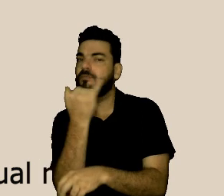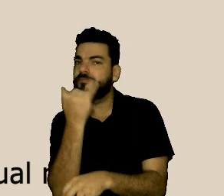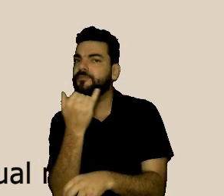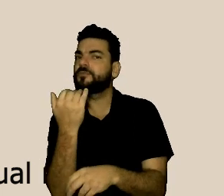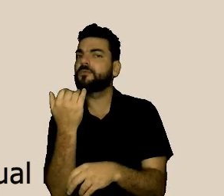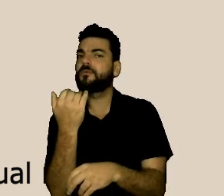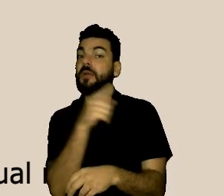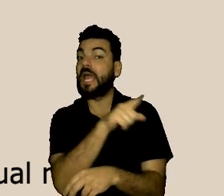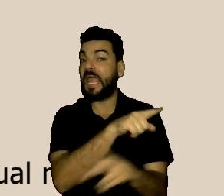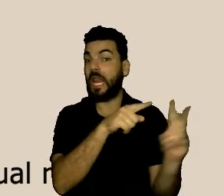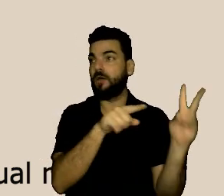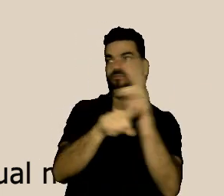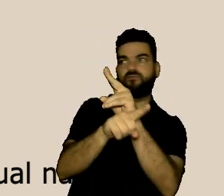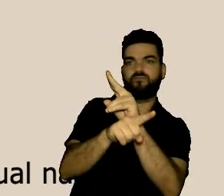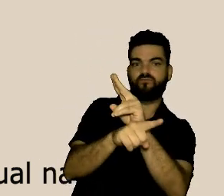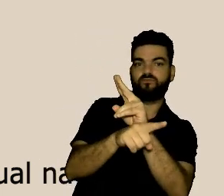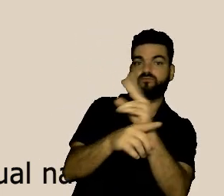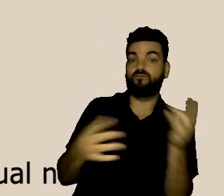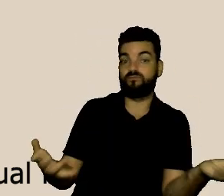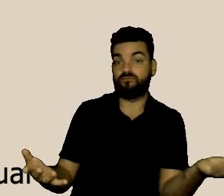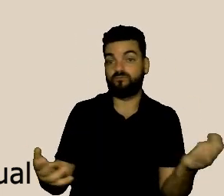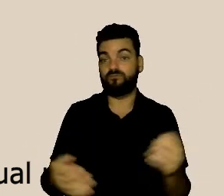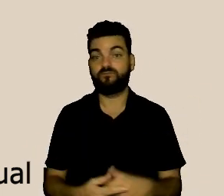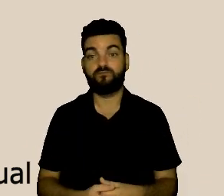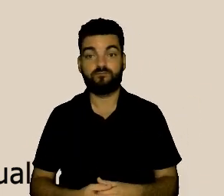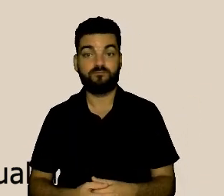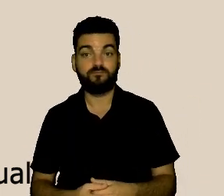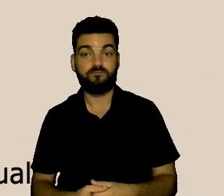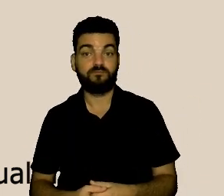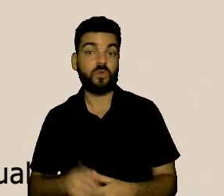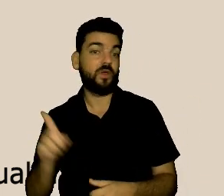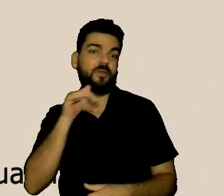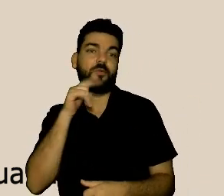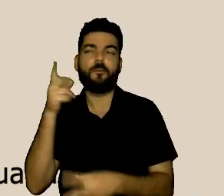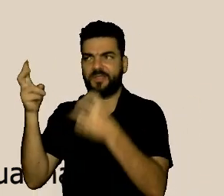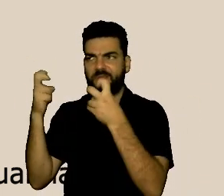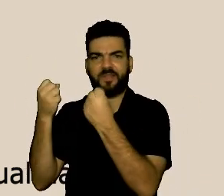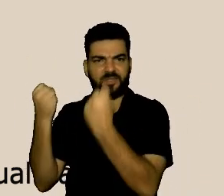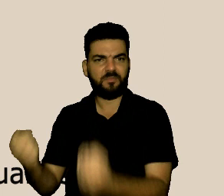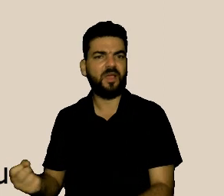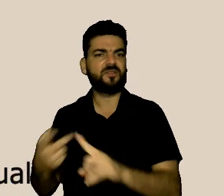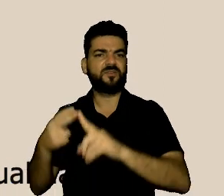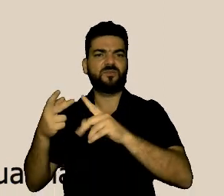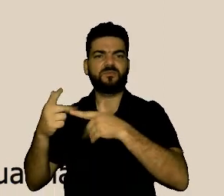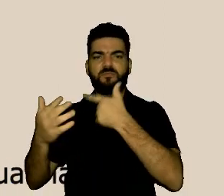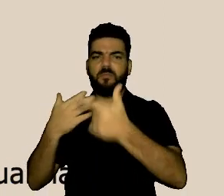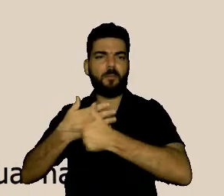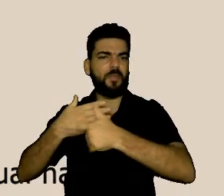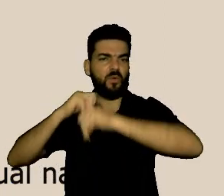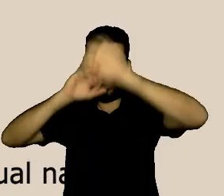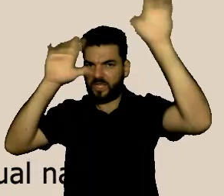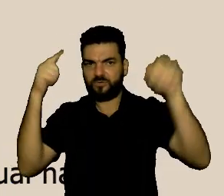tarefas, falta de clareza das atribuições e regras, então, também por isso, nós